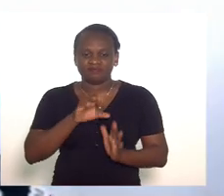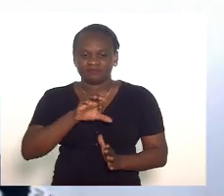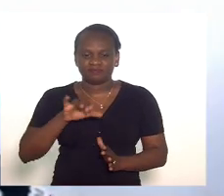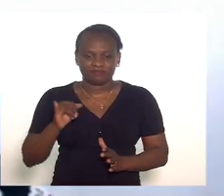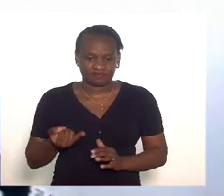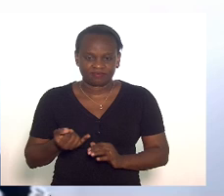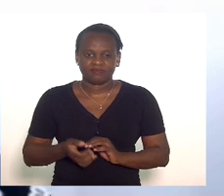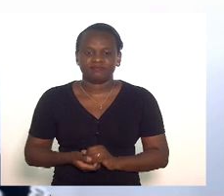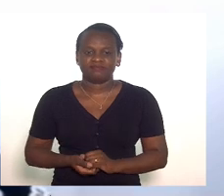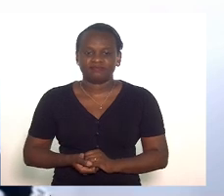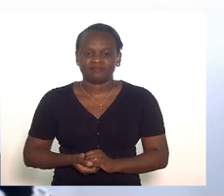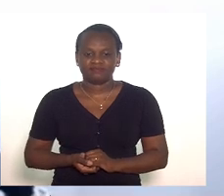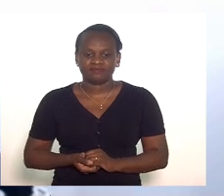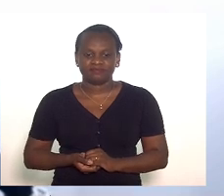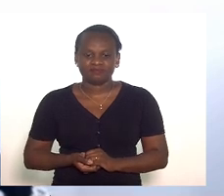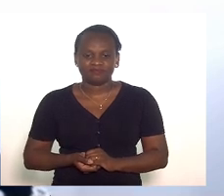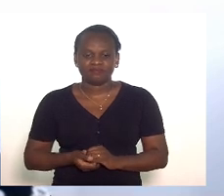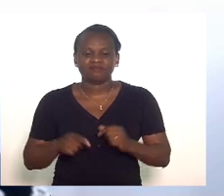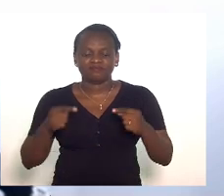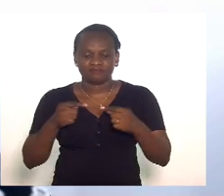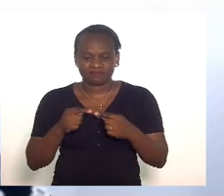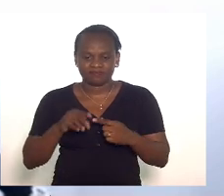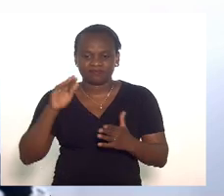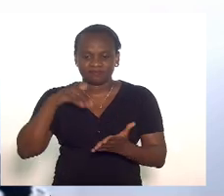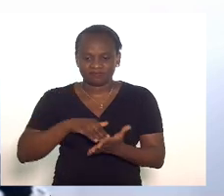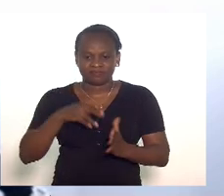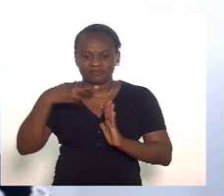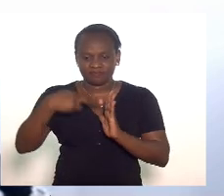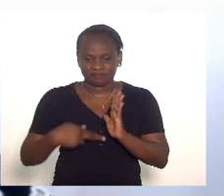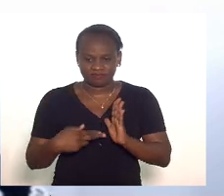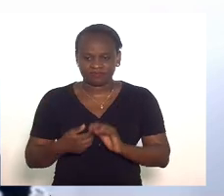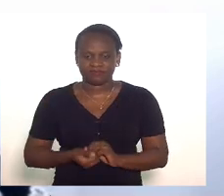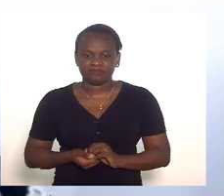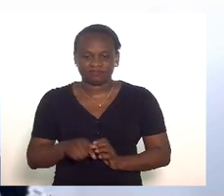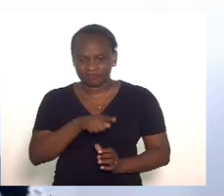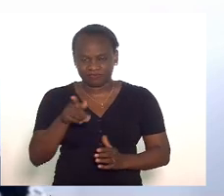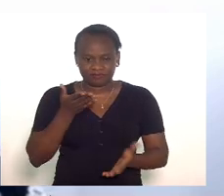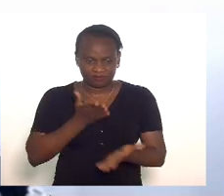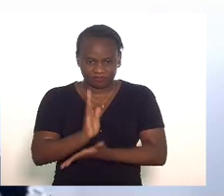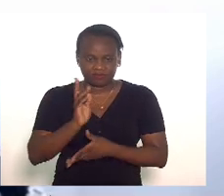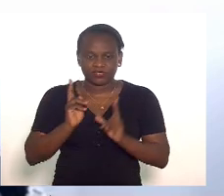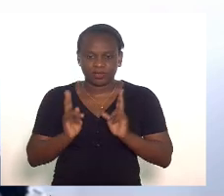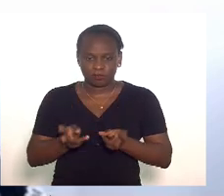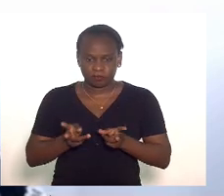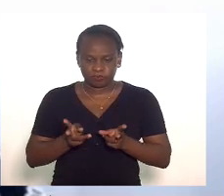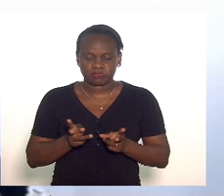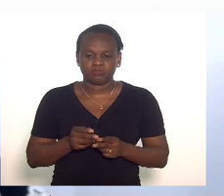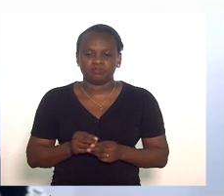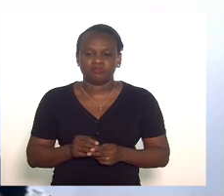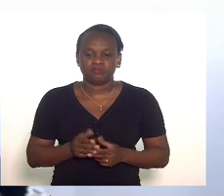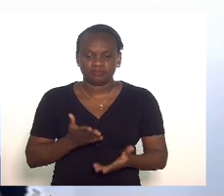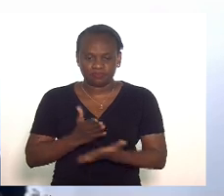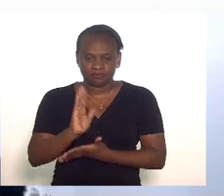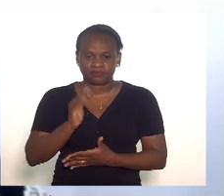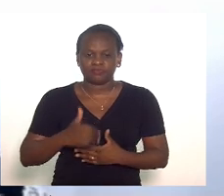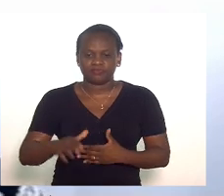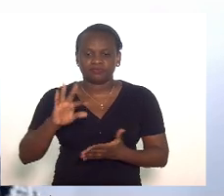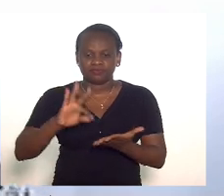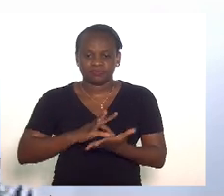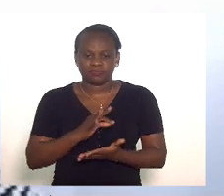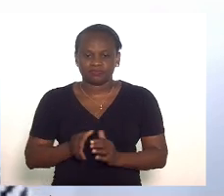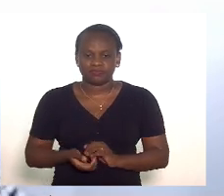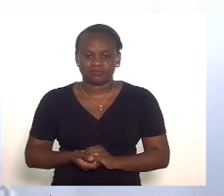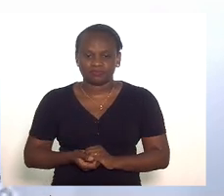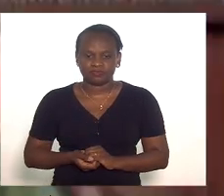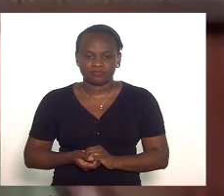CCJ conforme a final de redação os senhores que aprovam permaneçam como estão aprovado vai